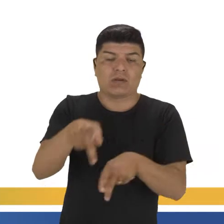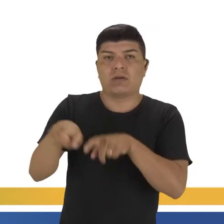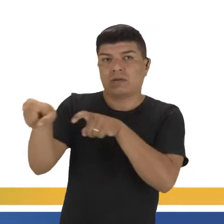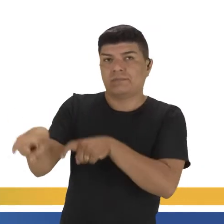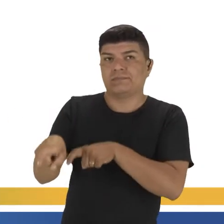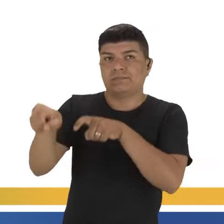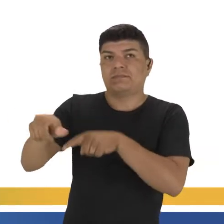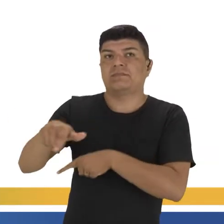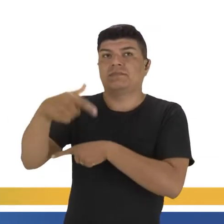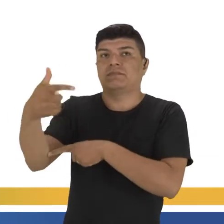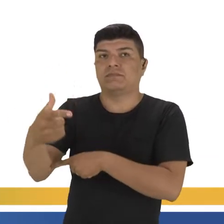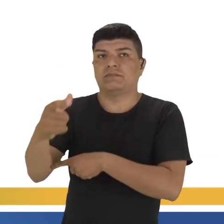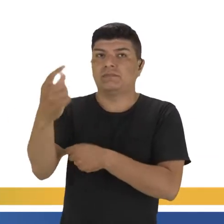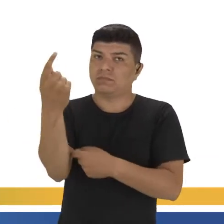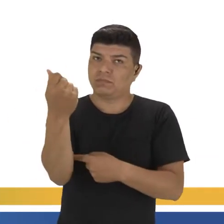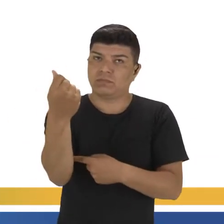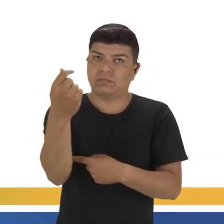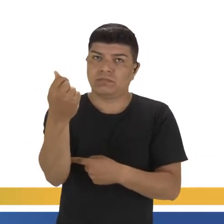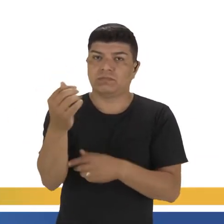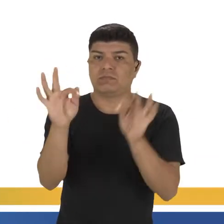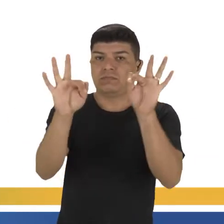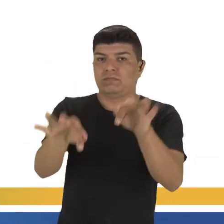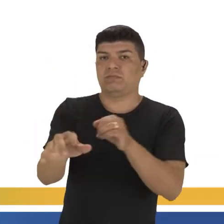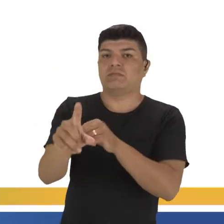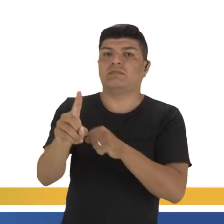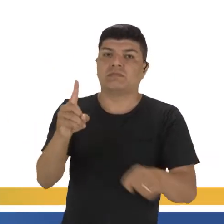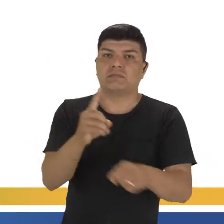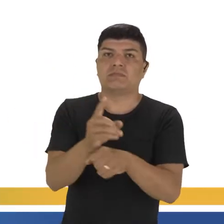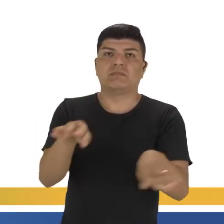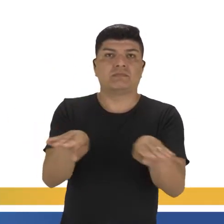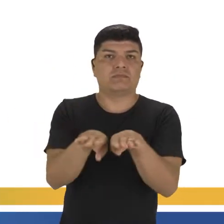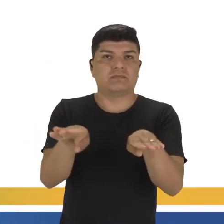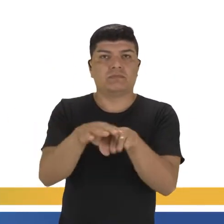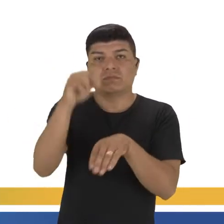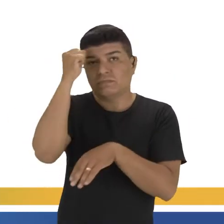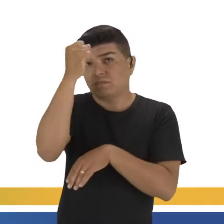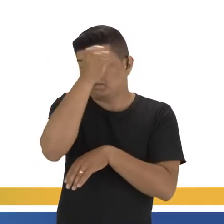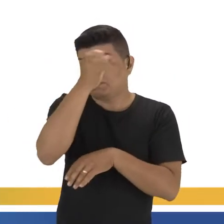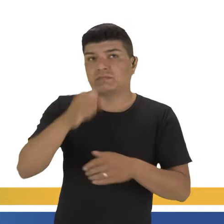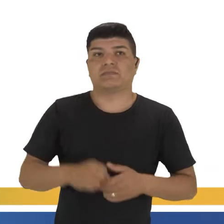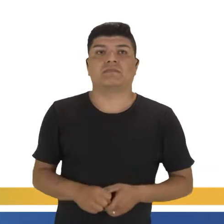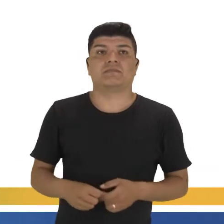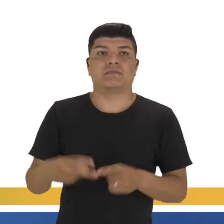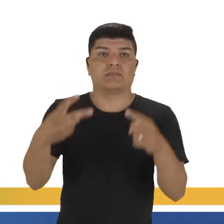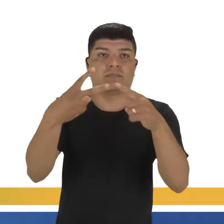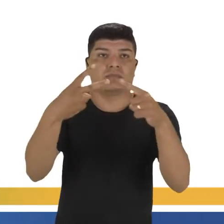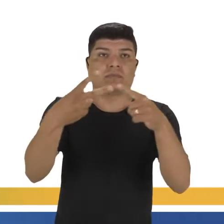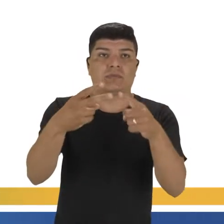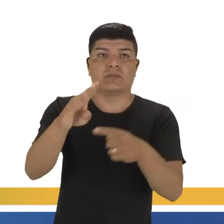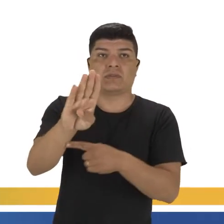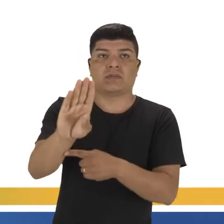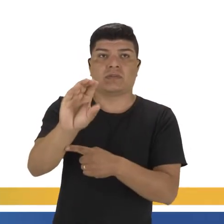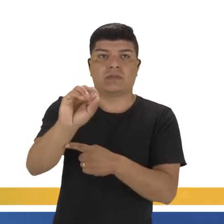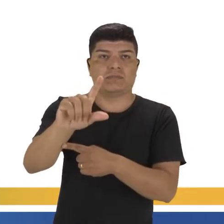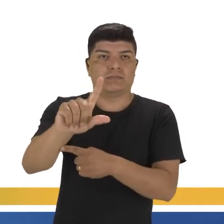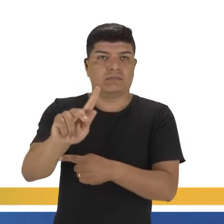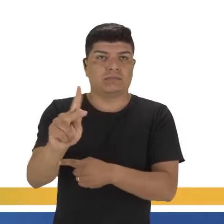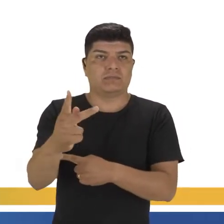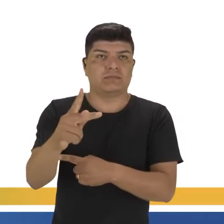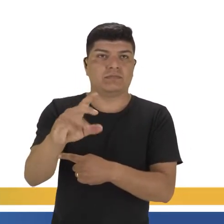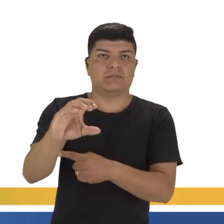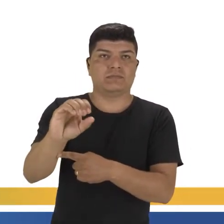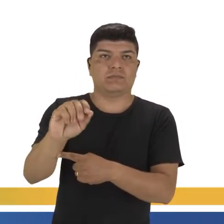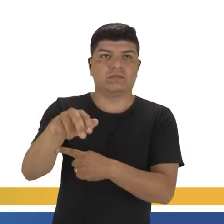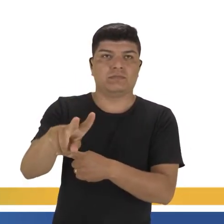campo, passando para o processo capitalista e desembocando o socialismo. Nós temos o segundo ponto, que são os Bolsheviks. Aí sim, a maioria